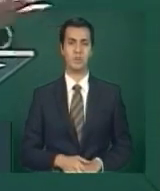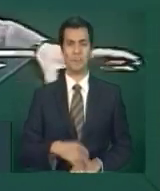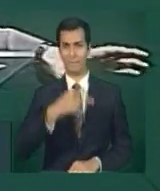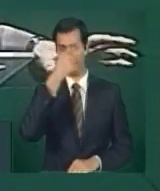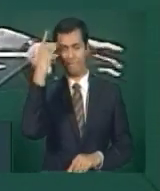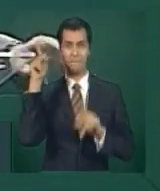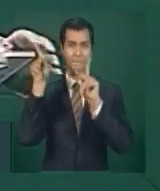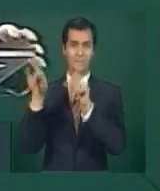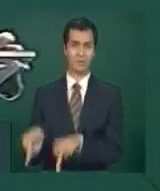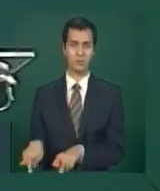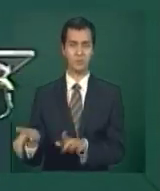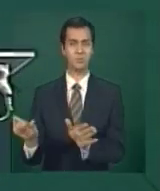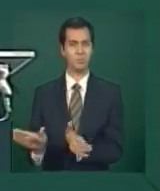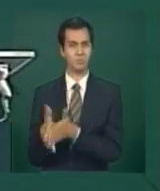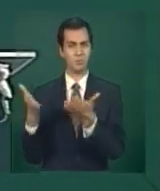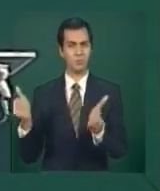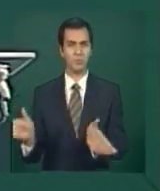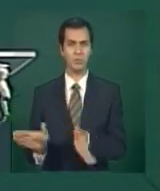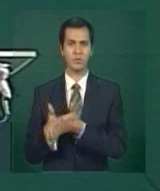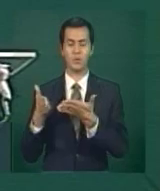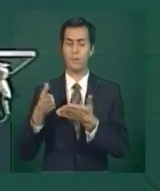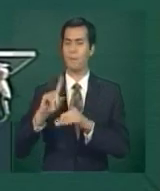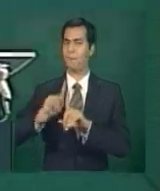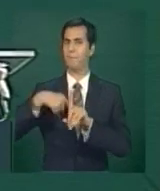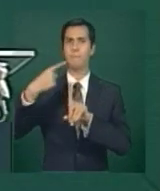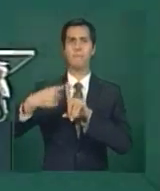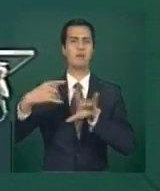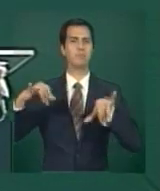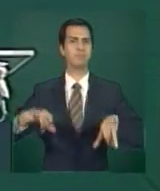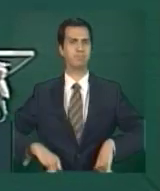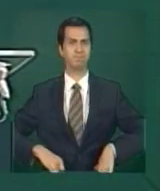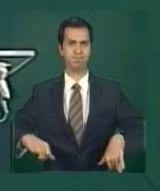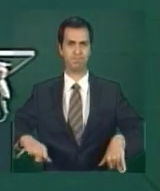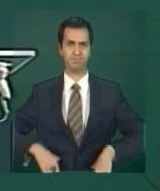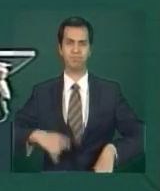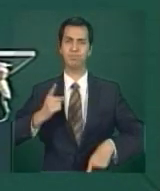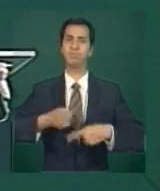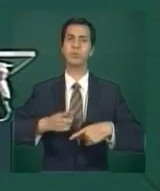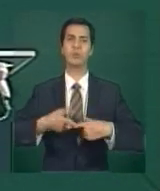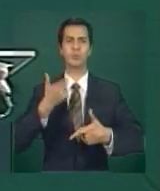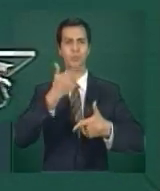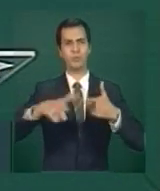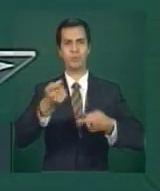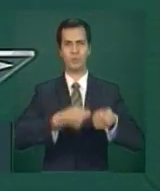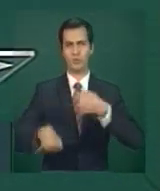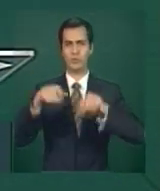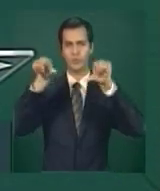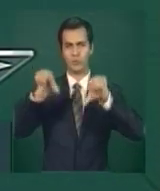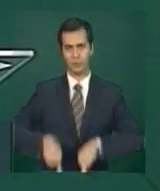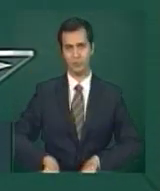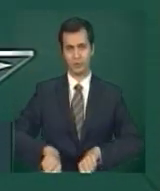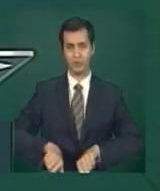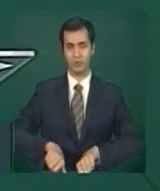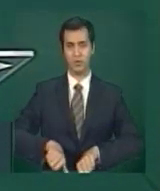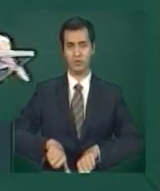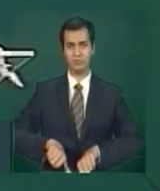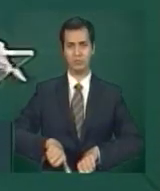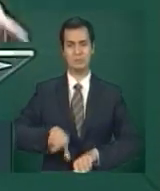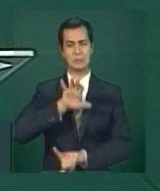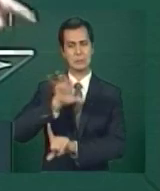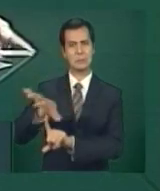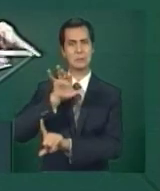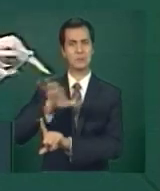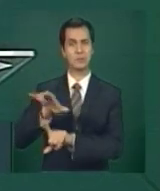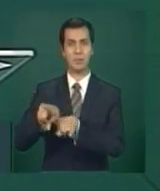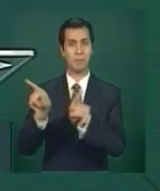na base da sociedade, dos efeitos de uma crise que não foi causada por eles. E aqui